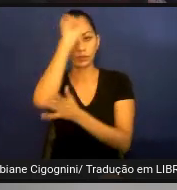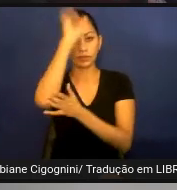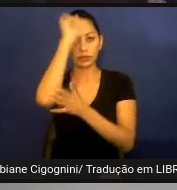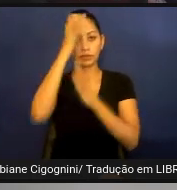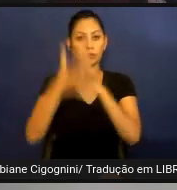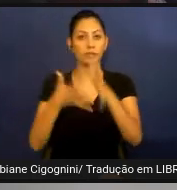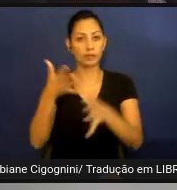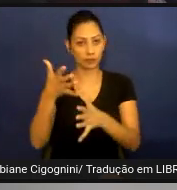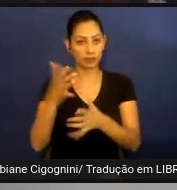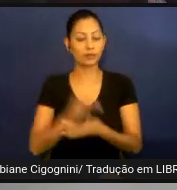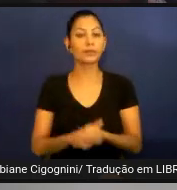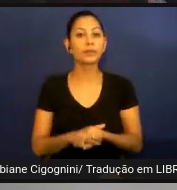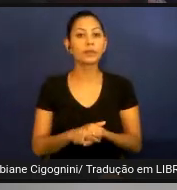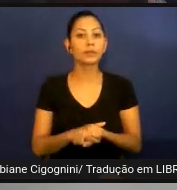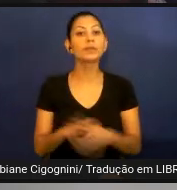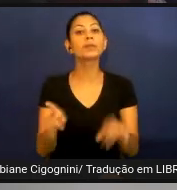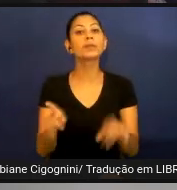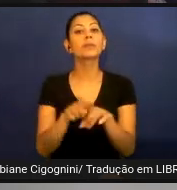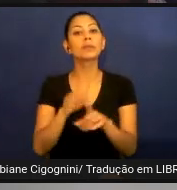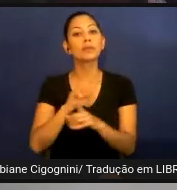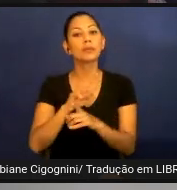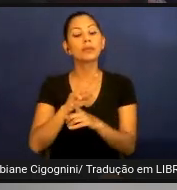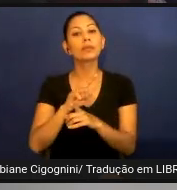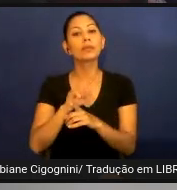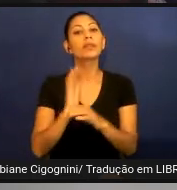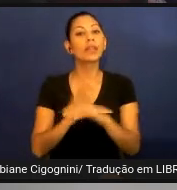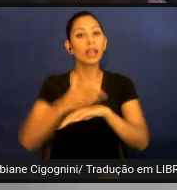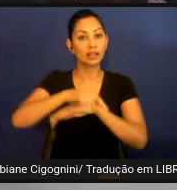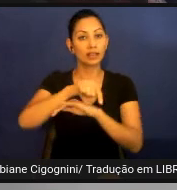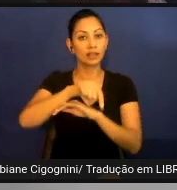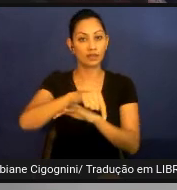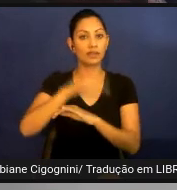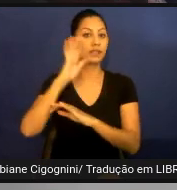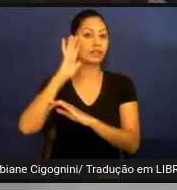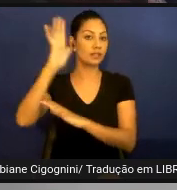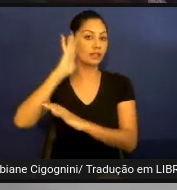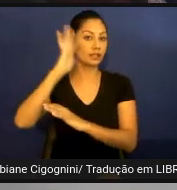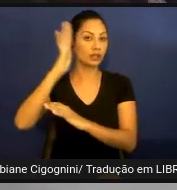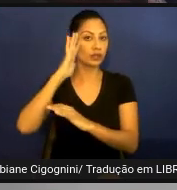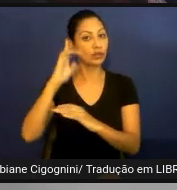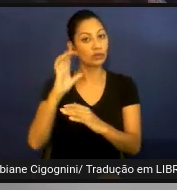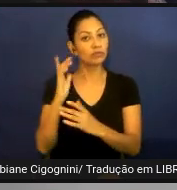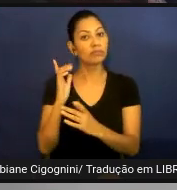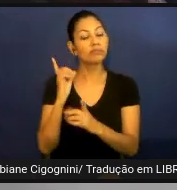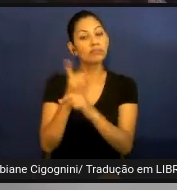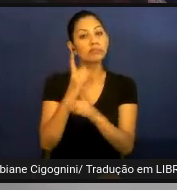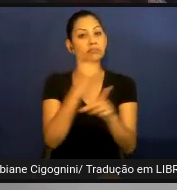e através dessa revisão encontramos alguns